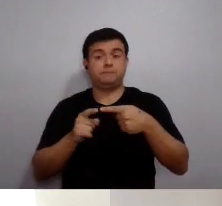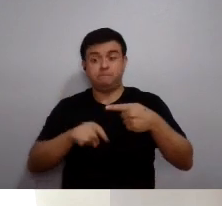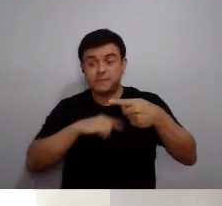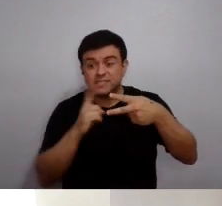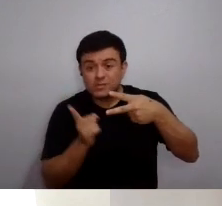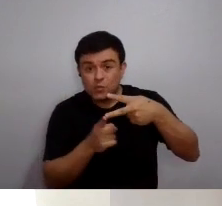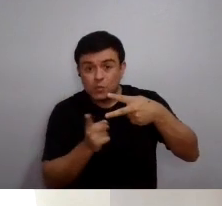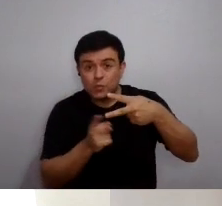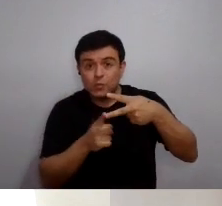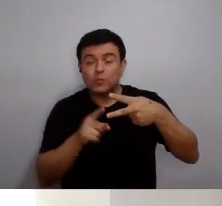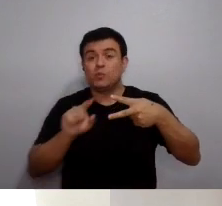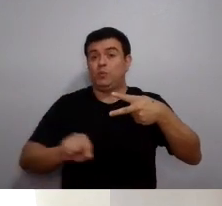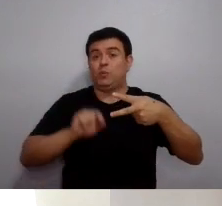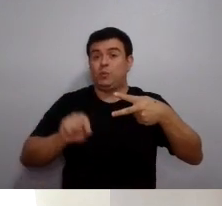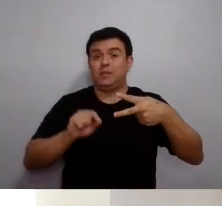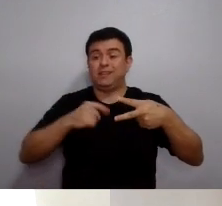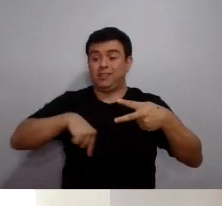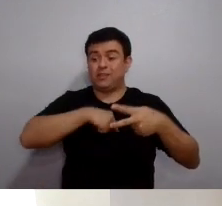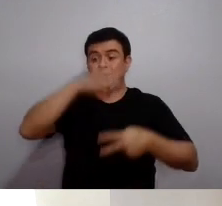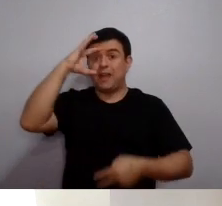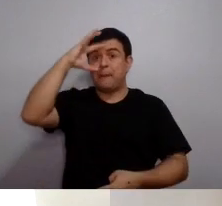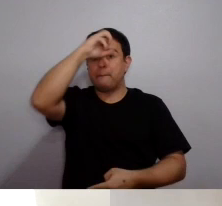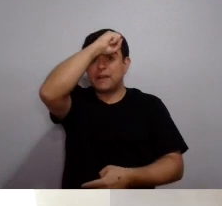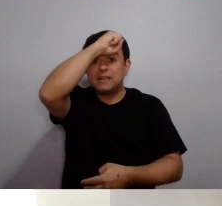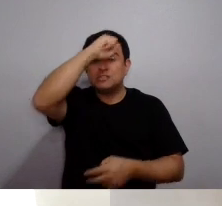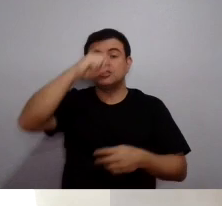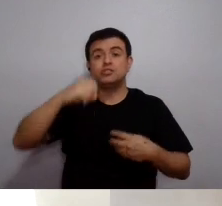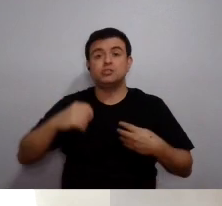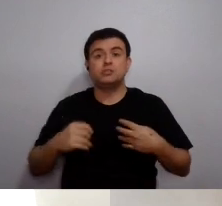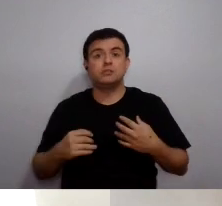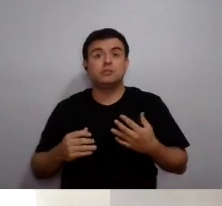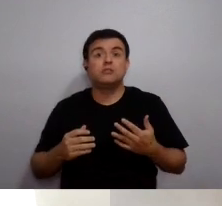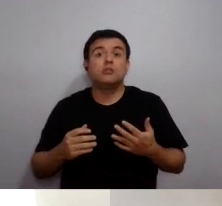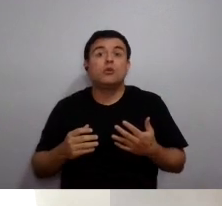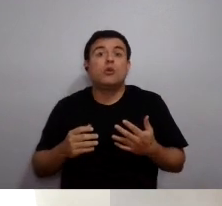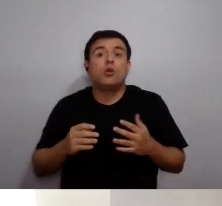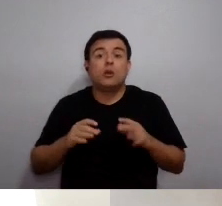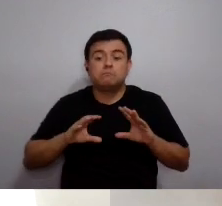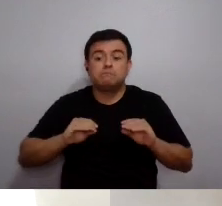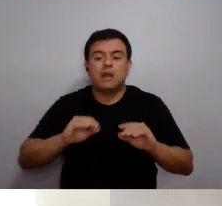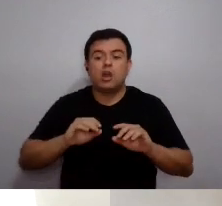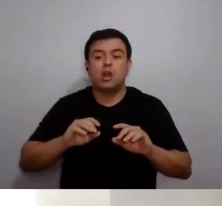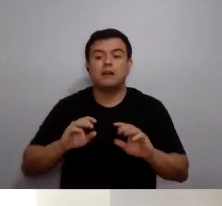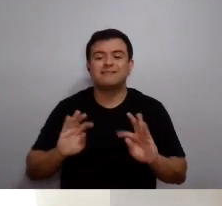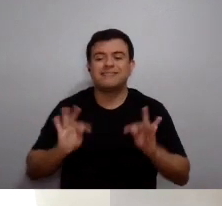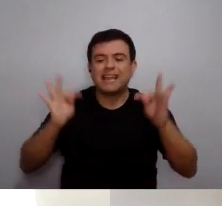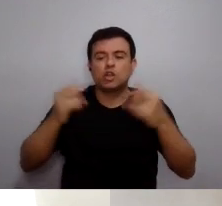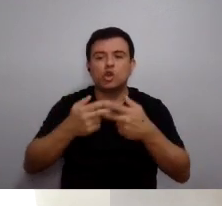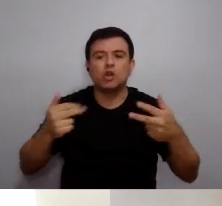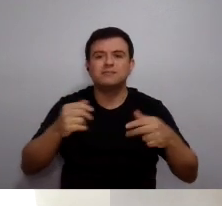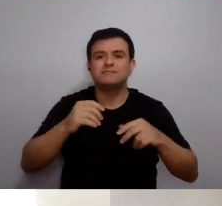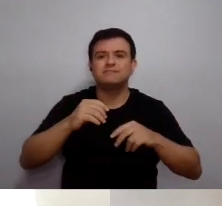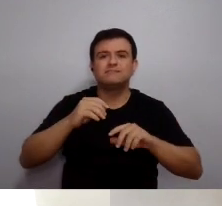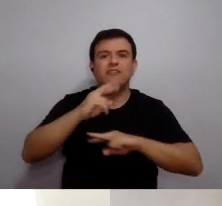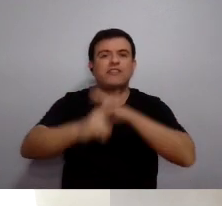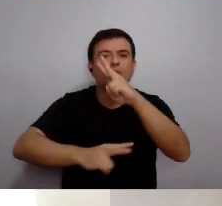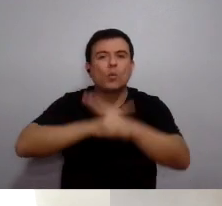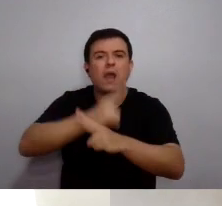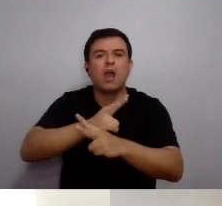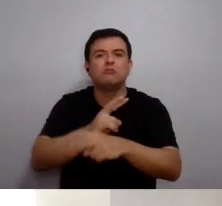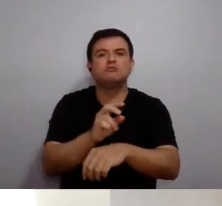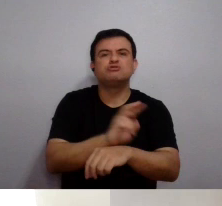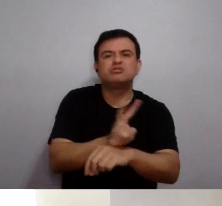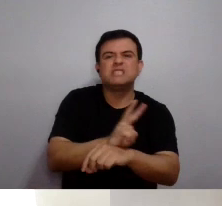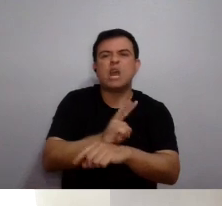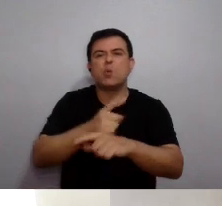importante é que nós estamos aprendendo a conviver com os meios virtuais de comunicação, de relacionamento,